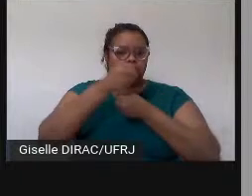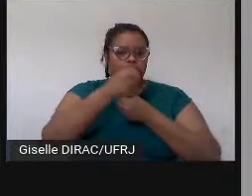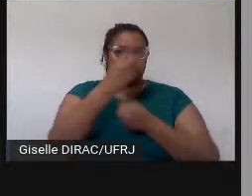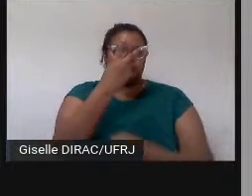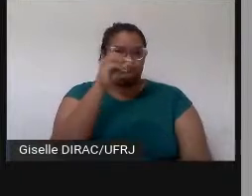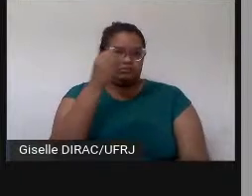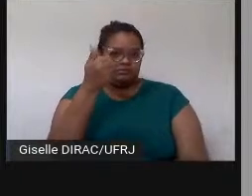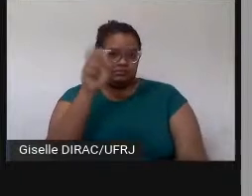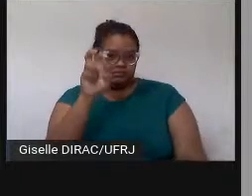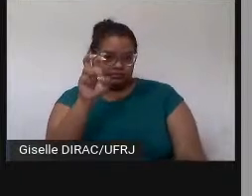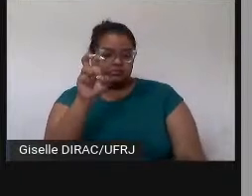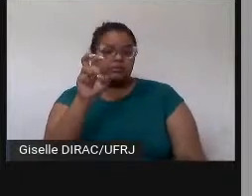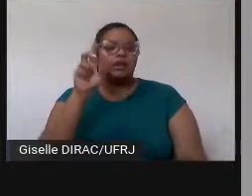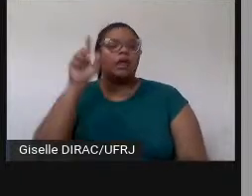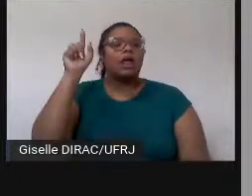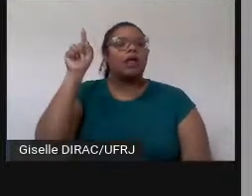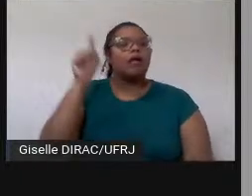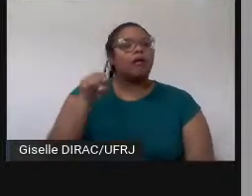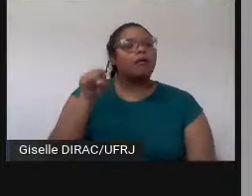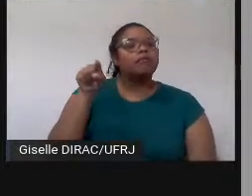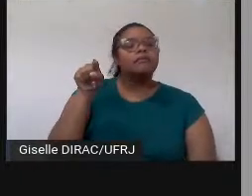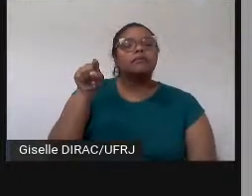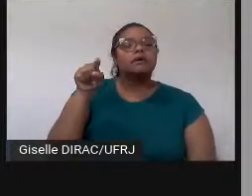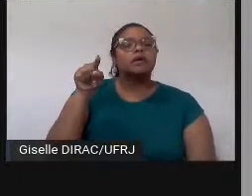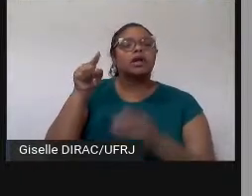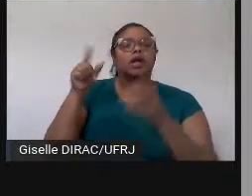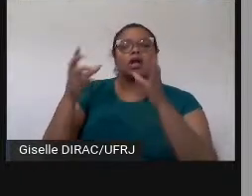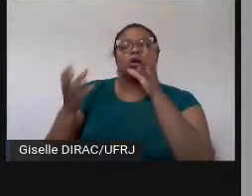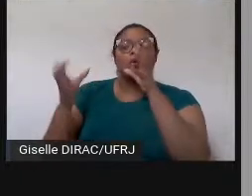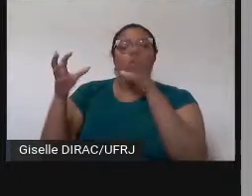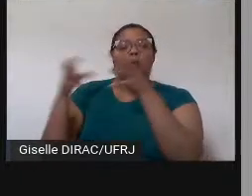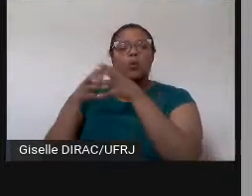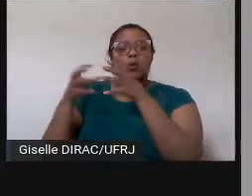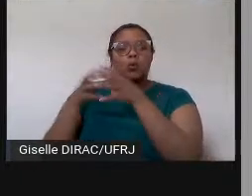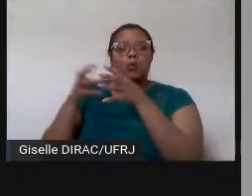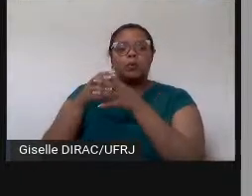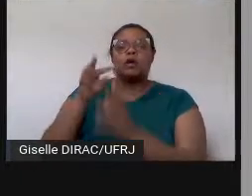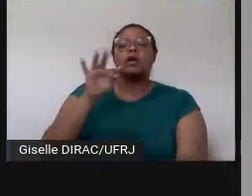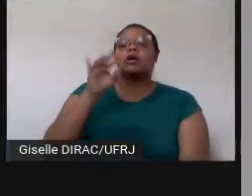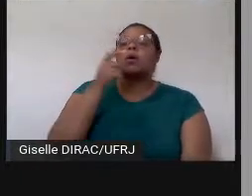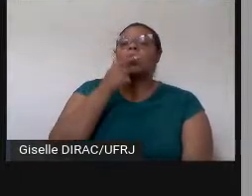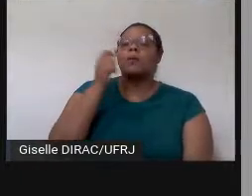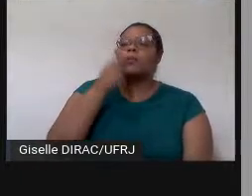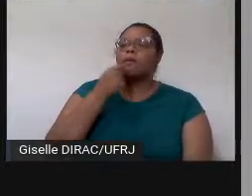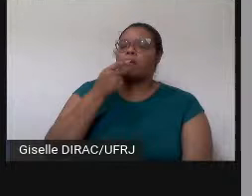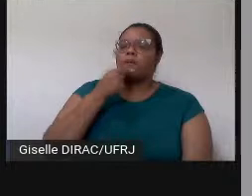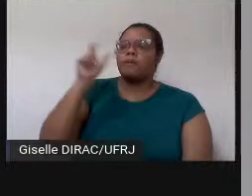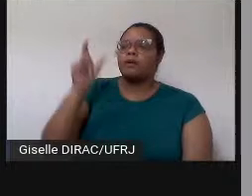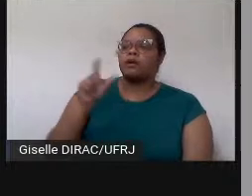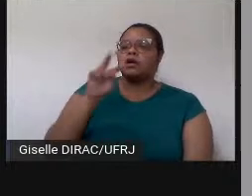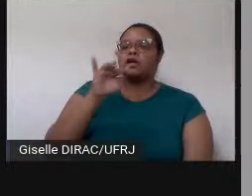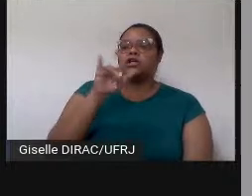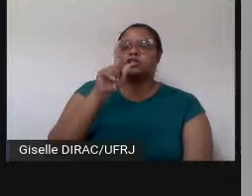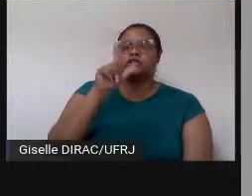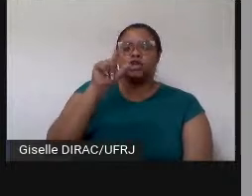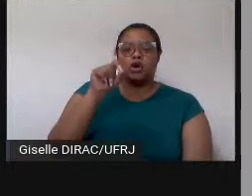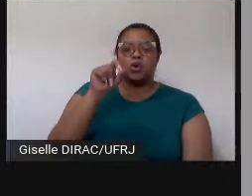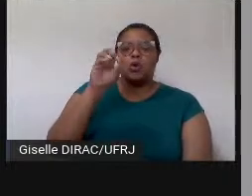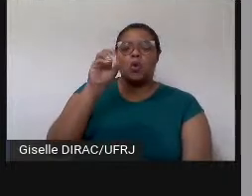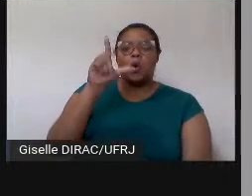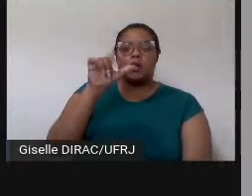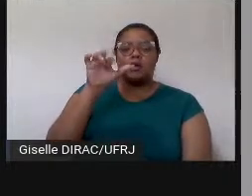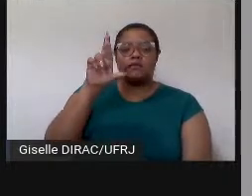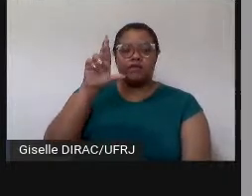pelo Tiago Oliveira da Mota Sampaio, professor que hoje está no Departamento de Linguística da